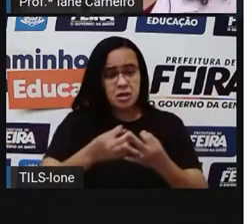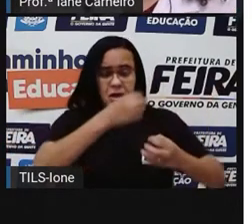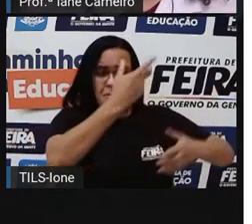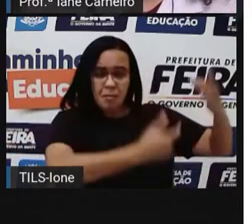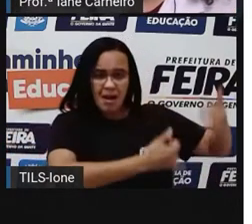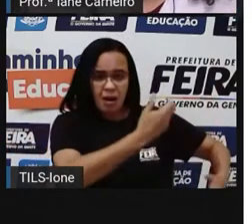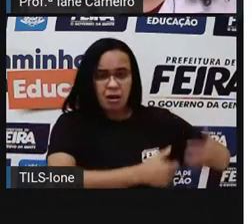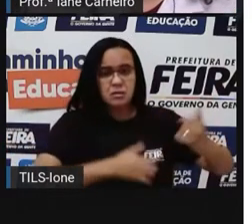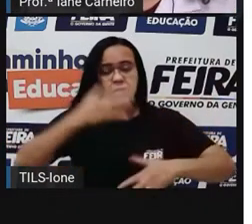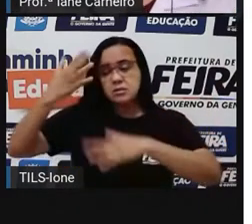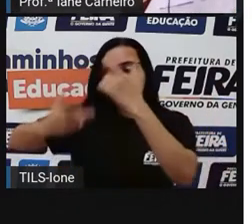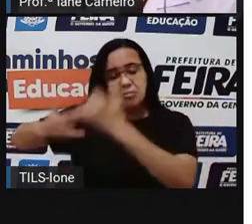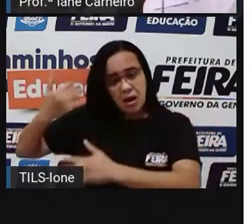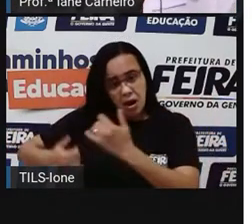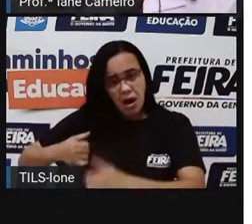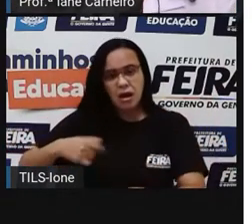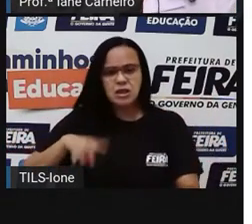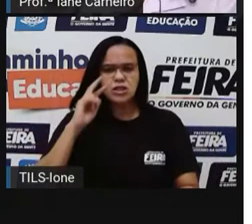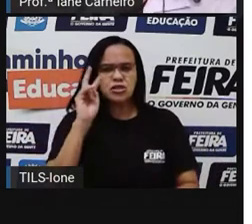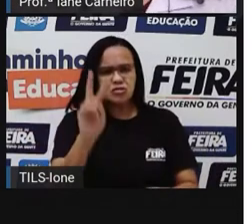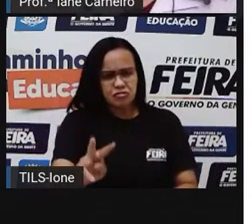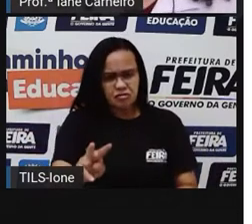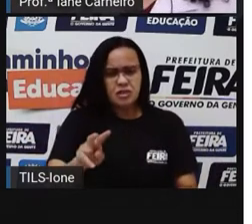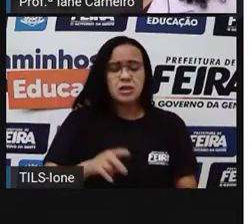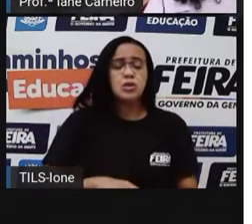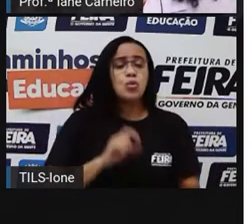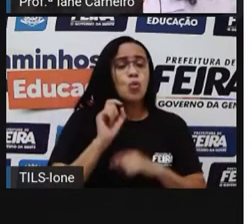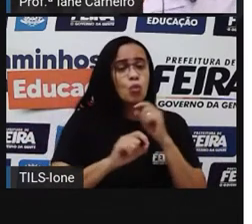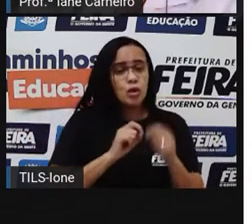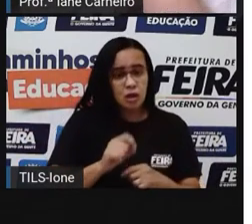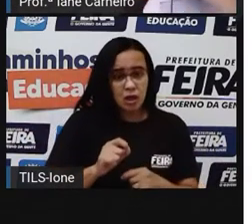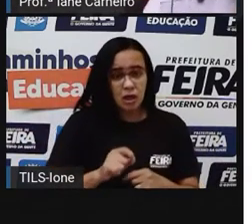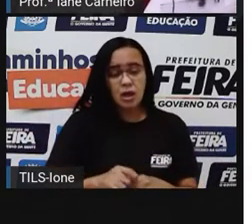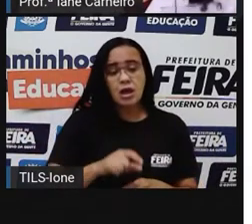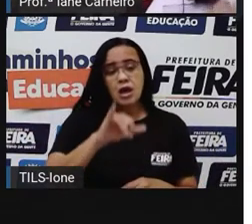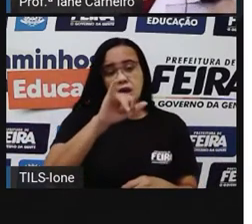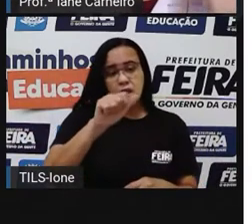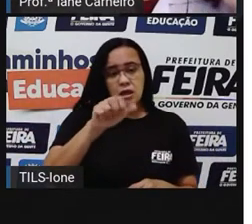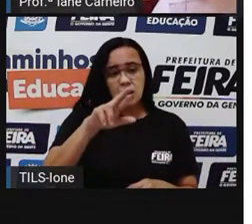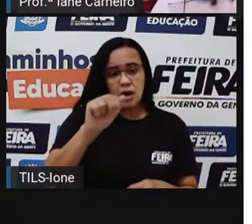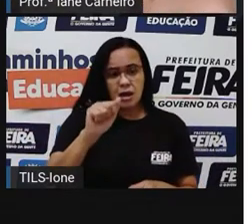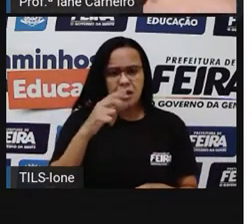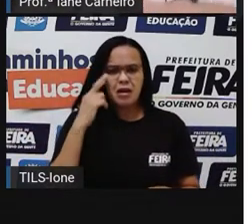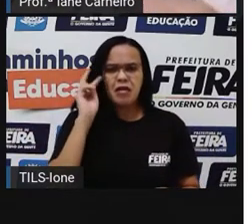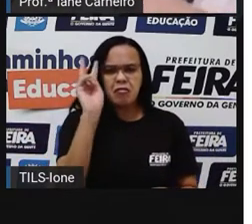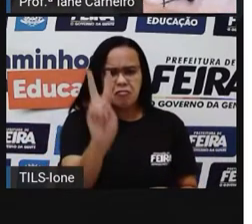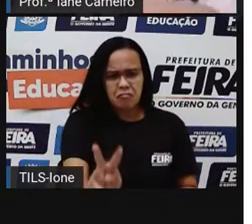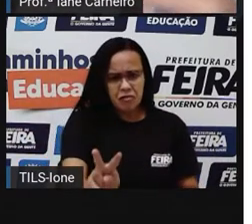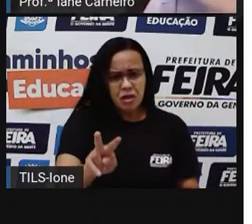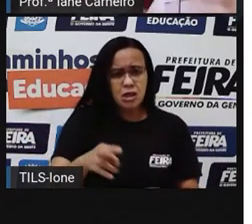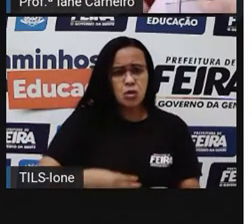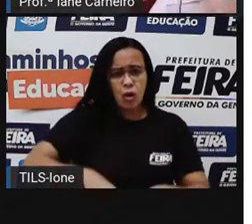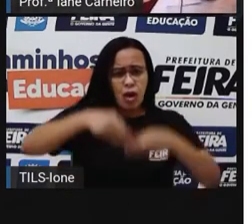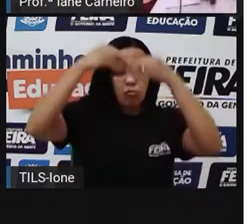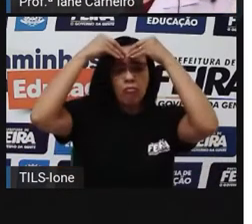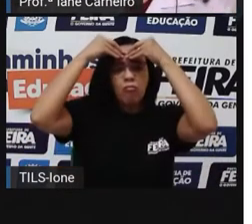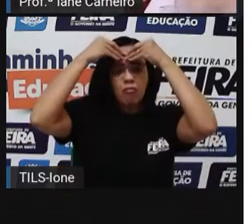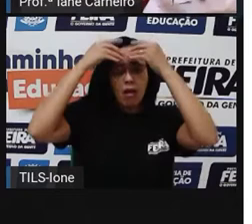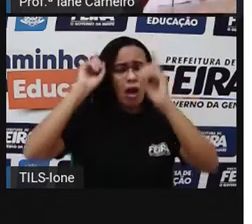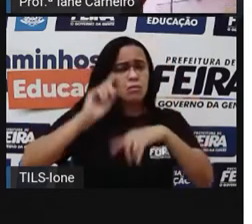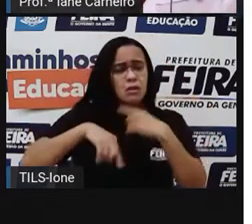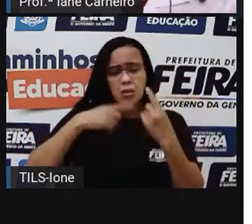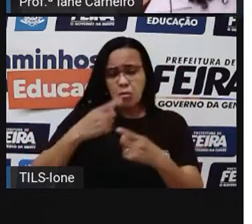no conto da Yara, o idoso, o ancião, viu a cena, e aí ele foi contar para os outros, e aí ele foi